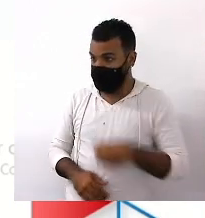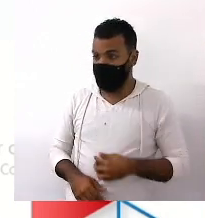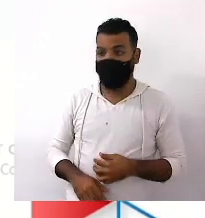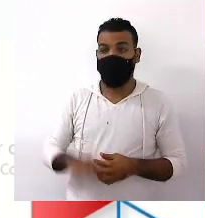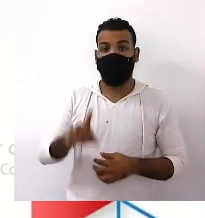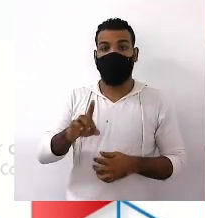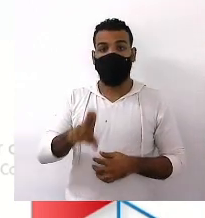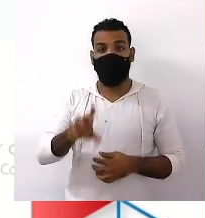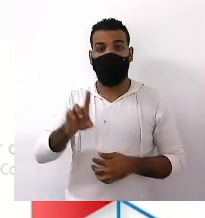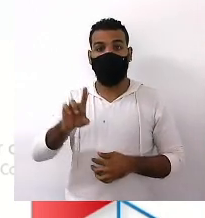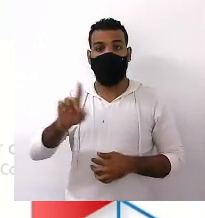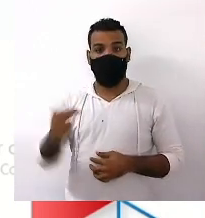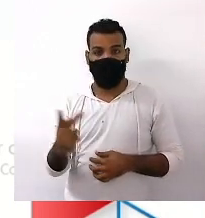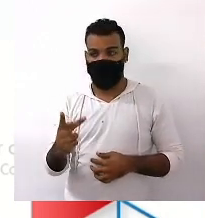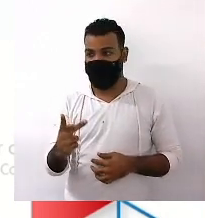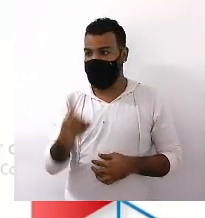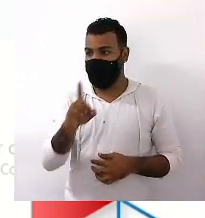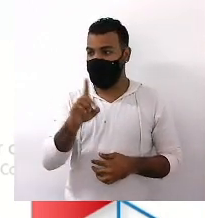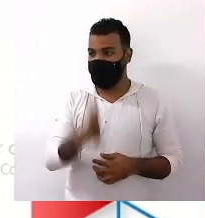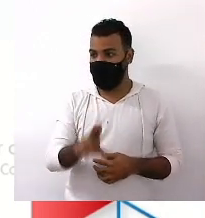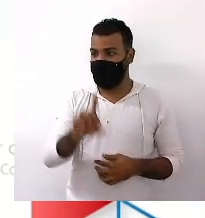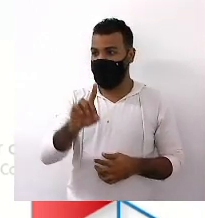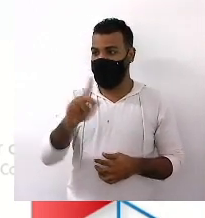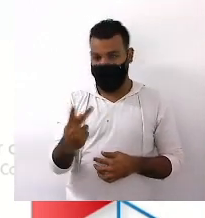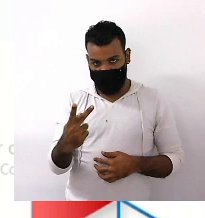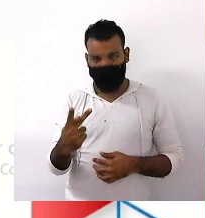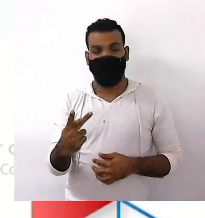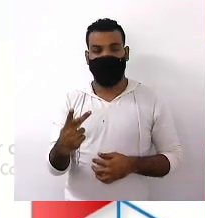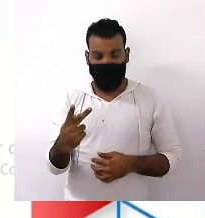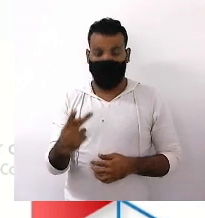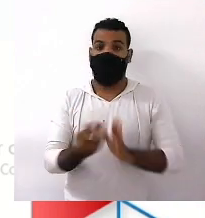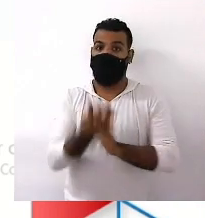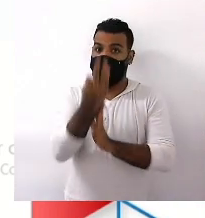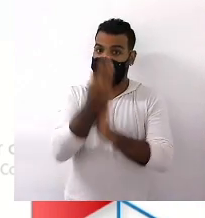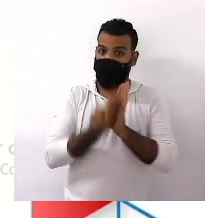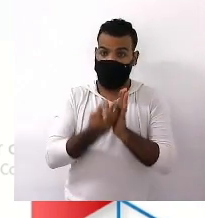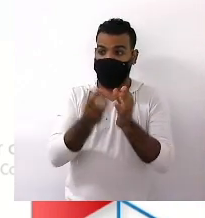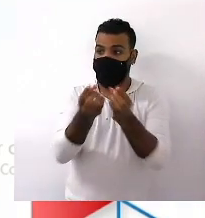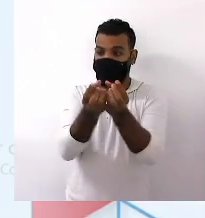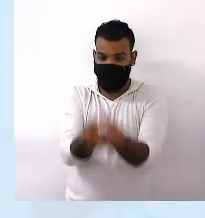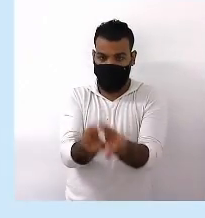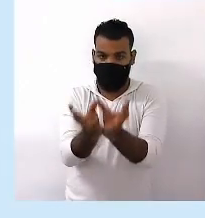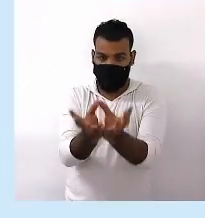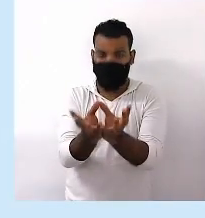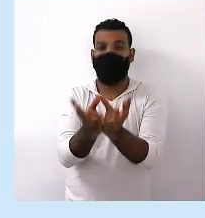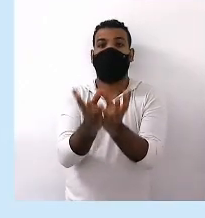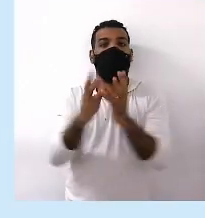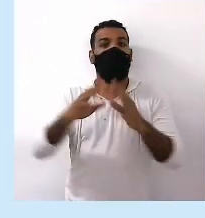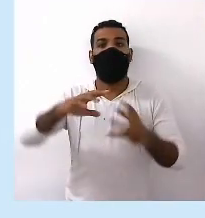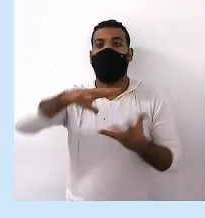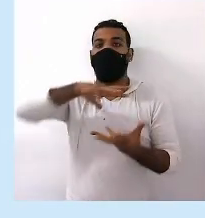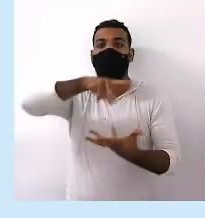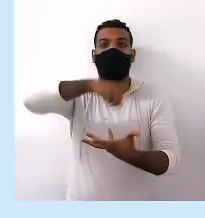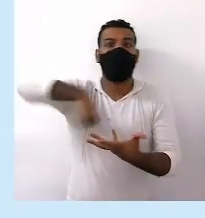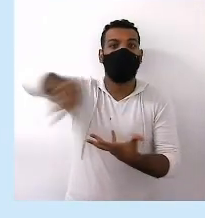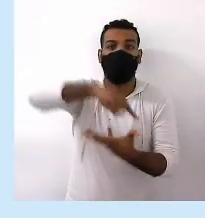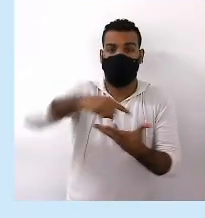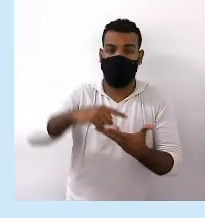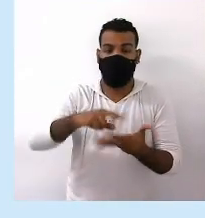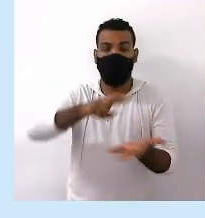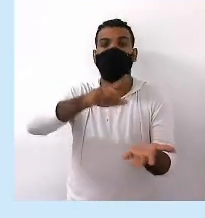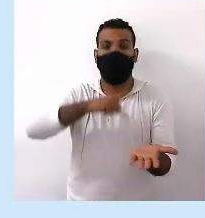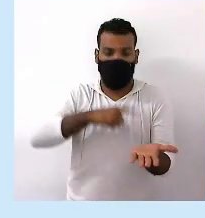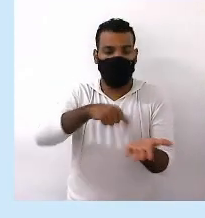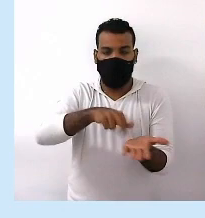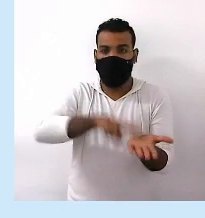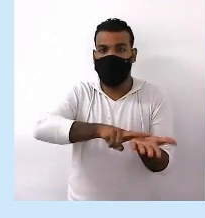DUDE Gente Esse texto Ele é universal Traduzido para mais de 200 países